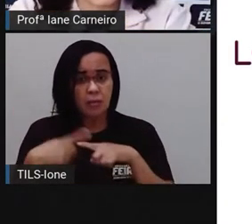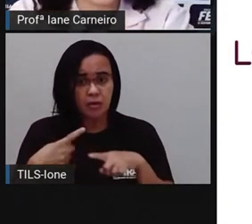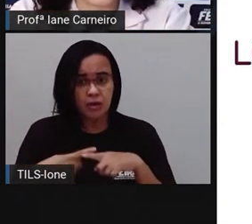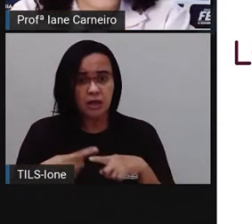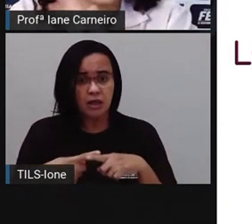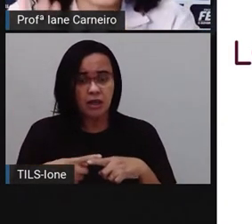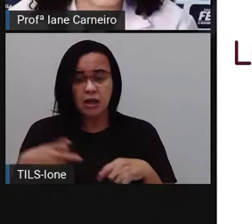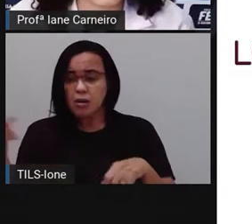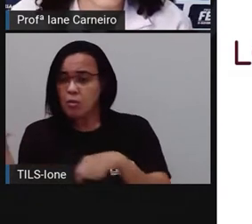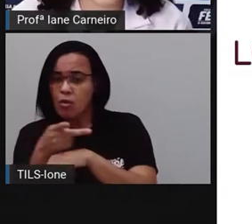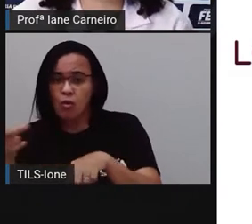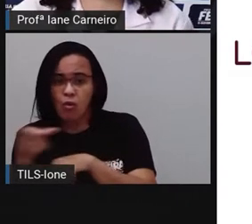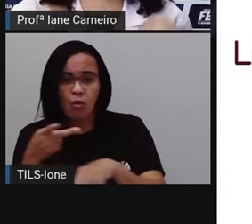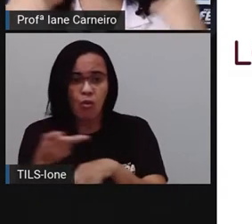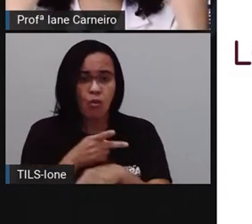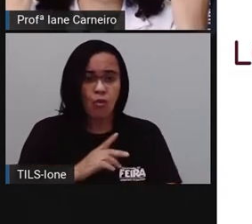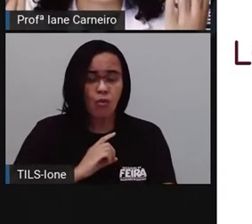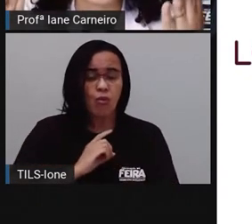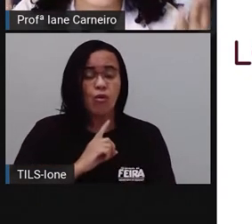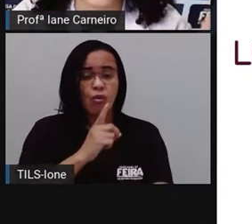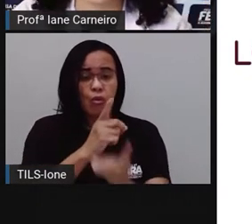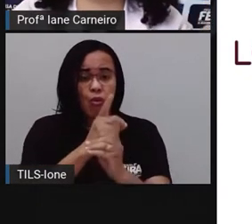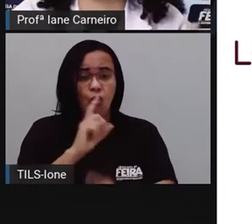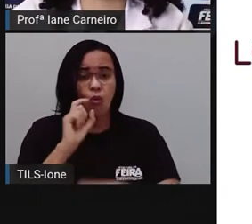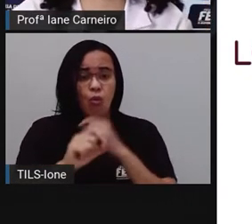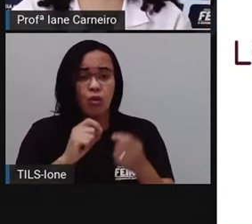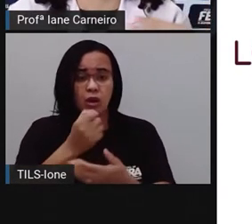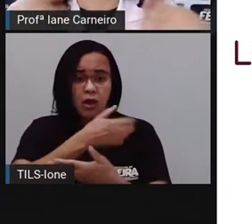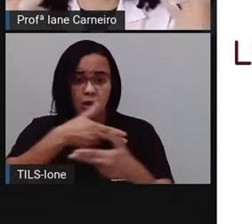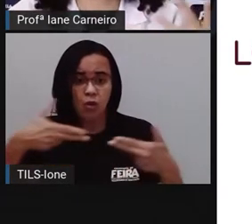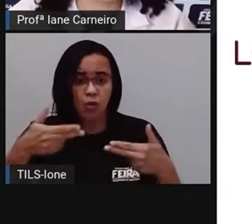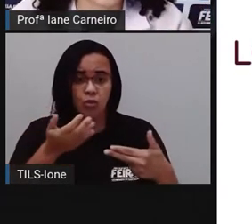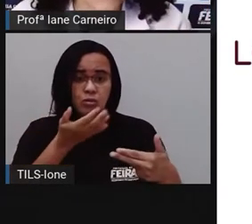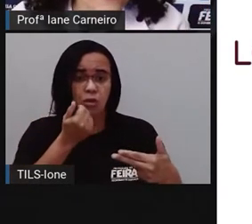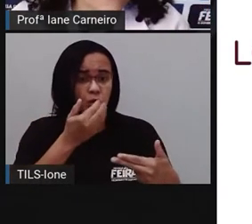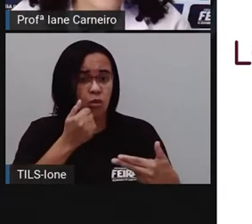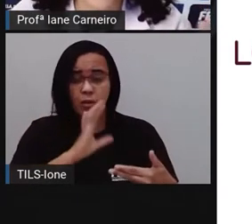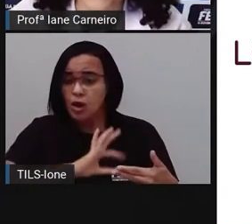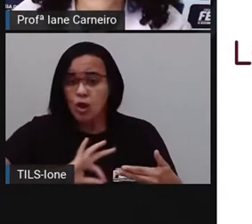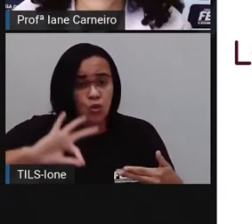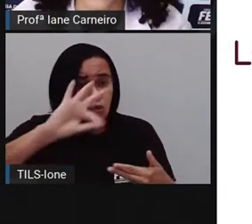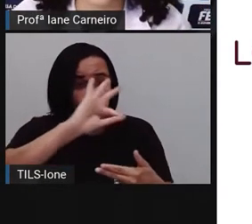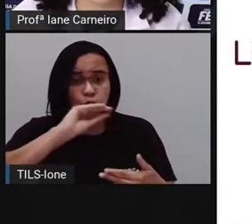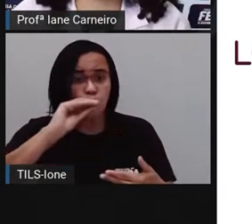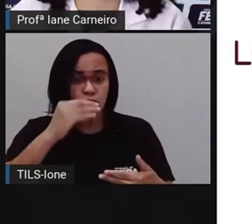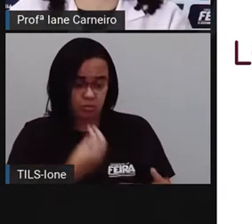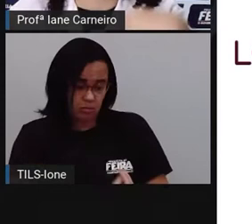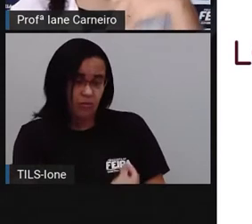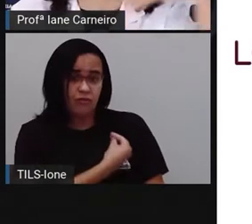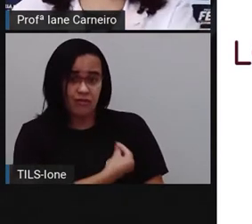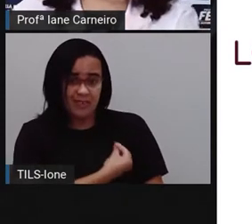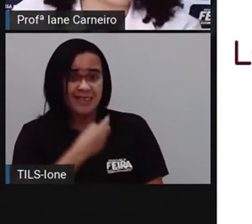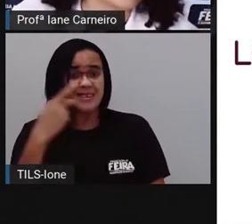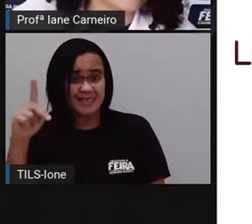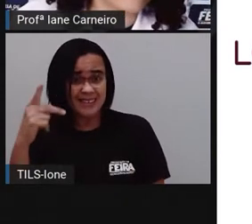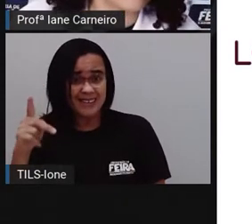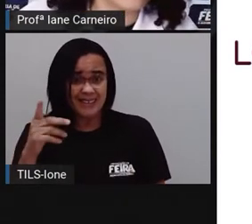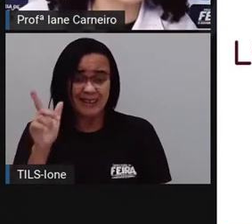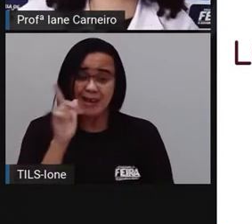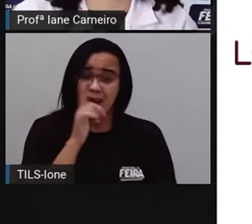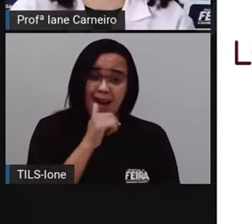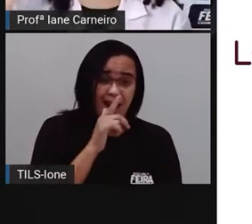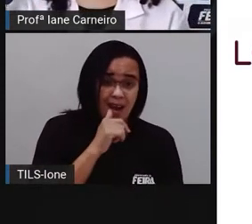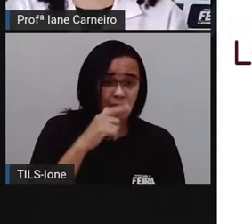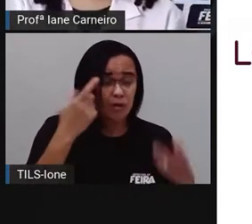mora bem, enfiado lá na terra, ele já tem naquele ambiente tudo o que ele precisa para sobreviver, né? A água que ele precisa para